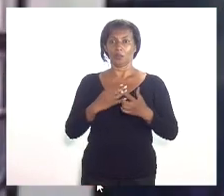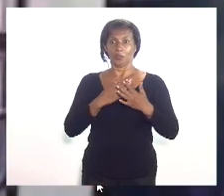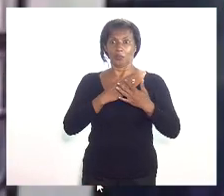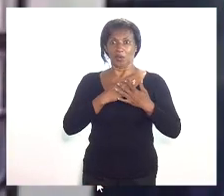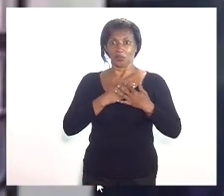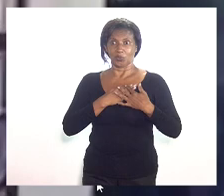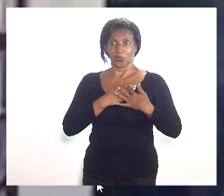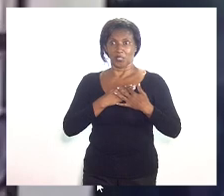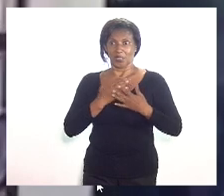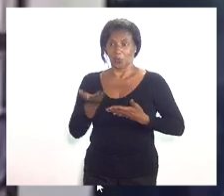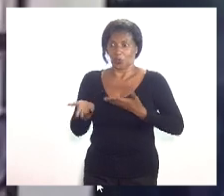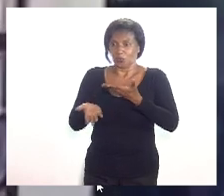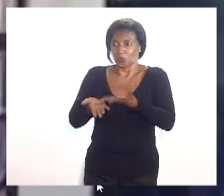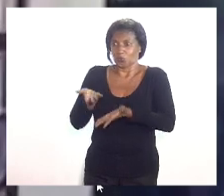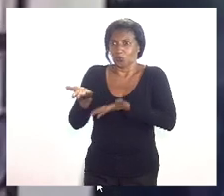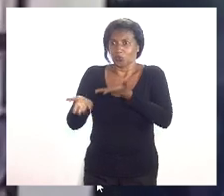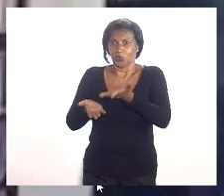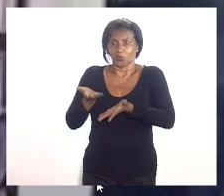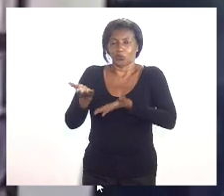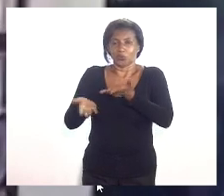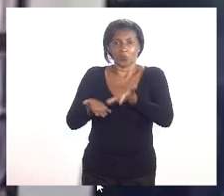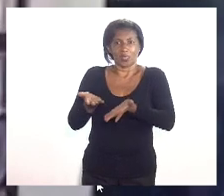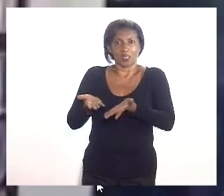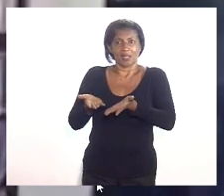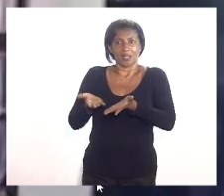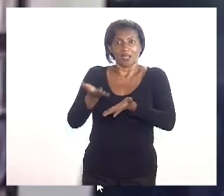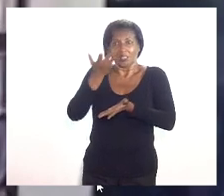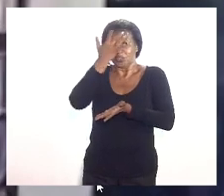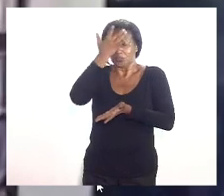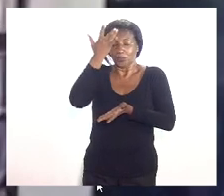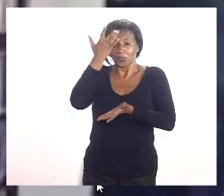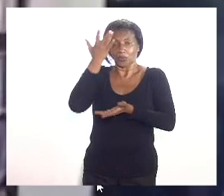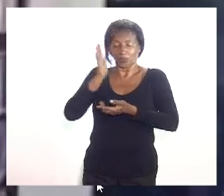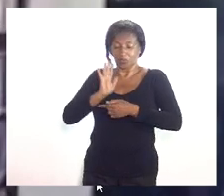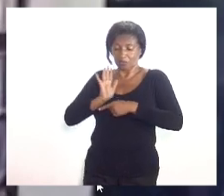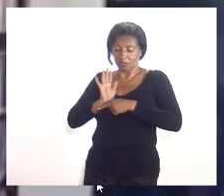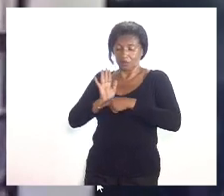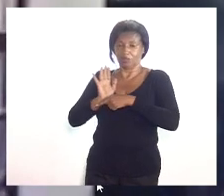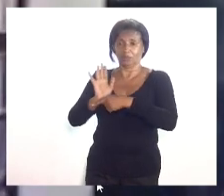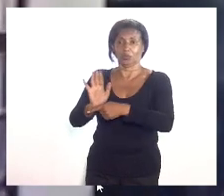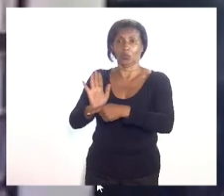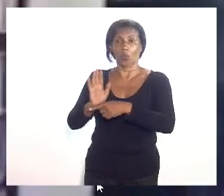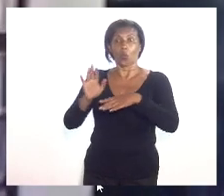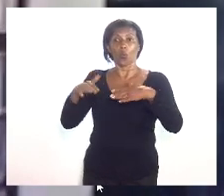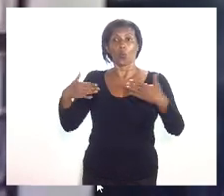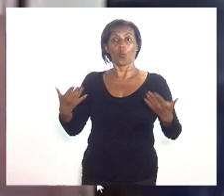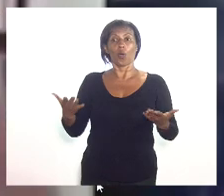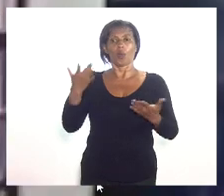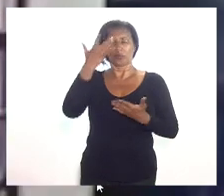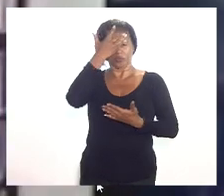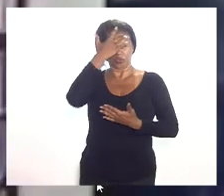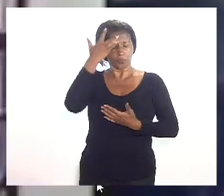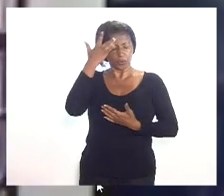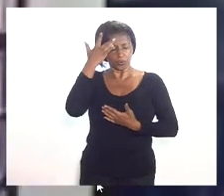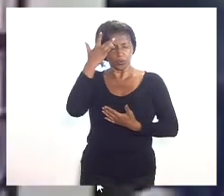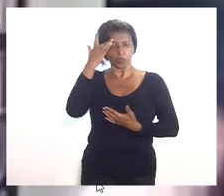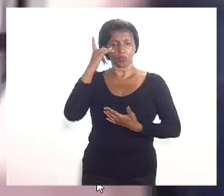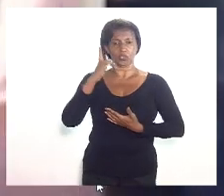partindo exatamente das pessoas. Quando essas pessoas que são